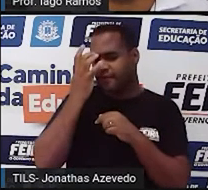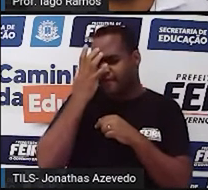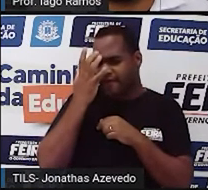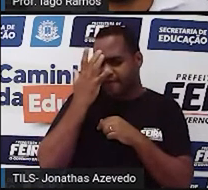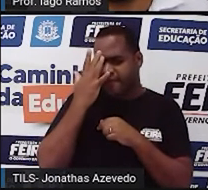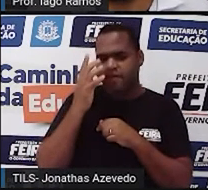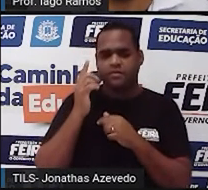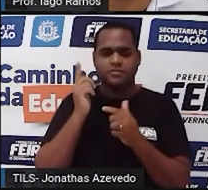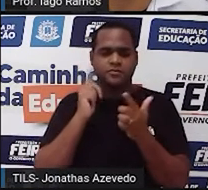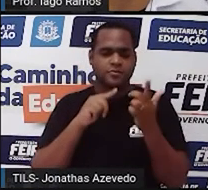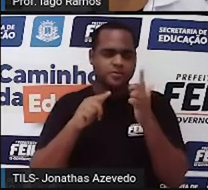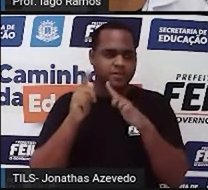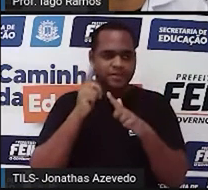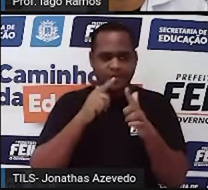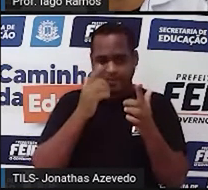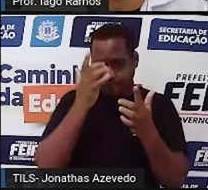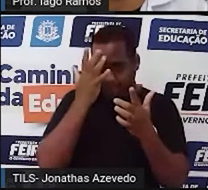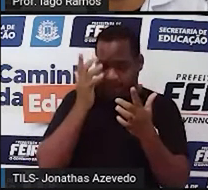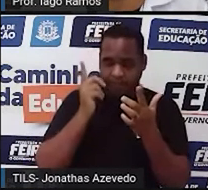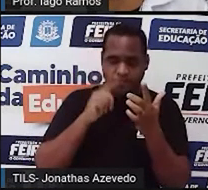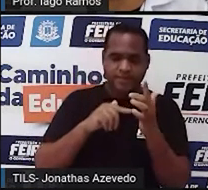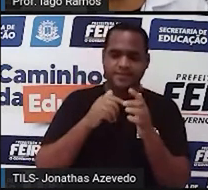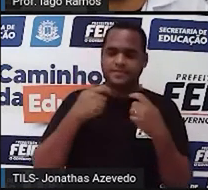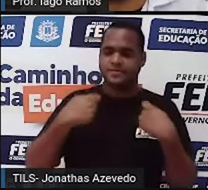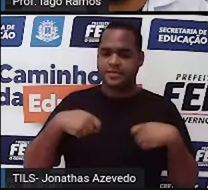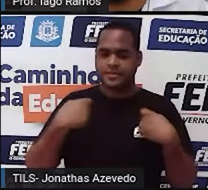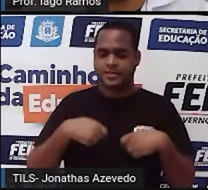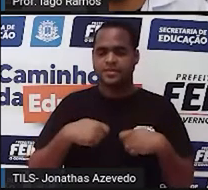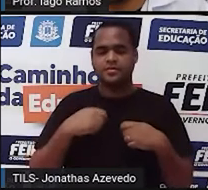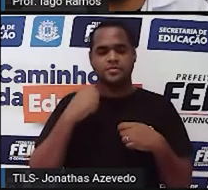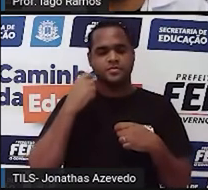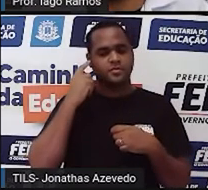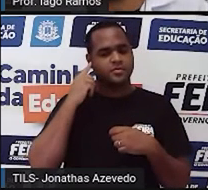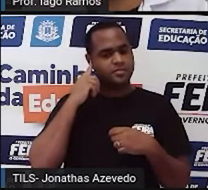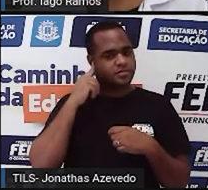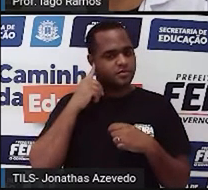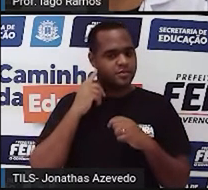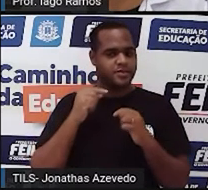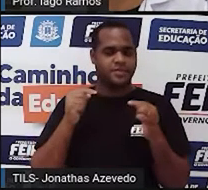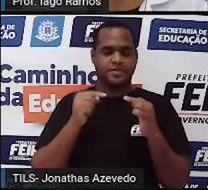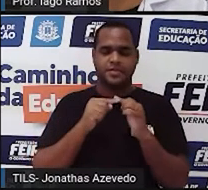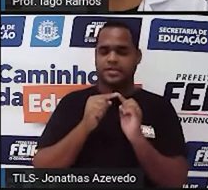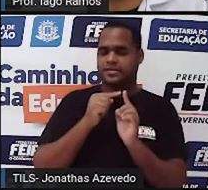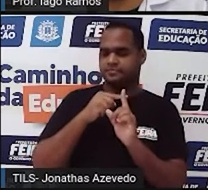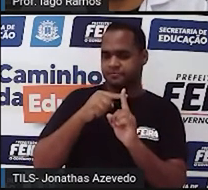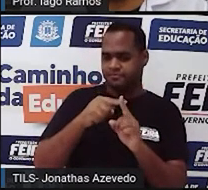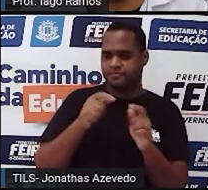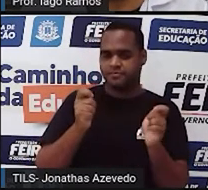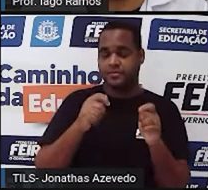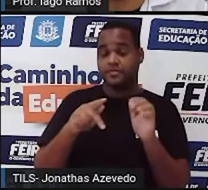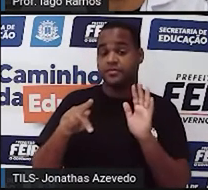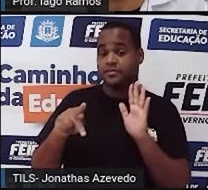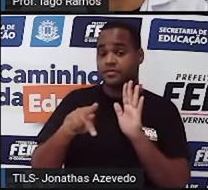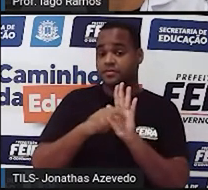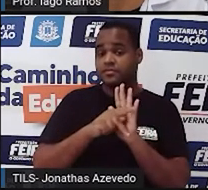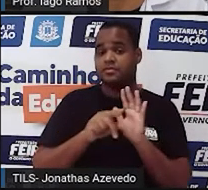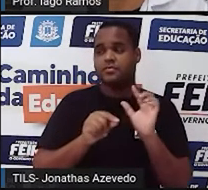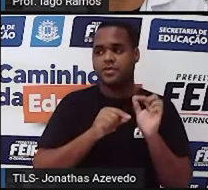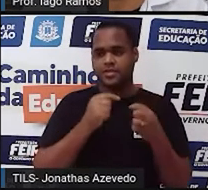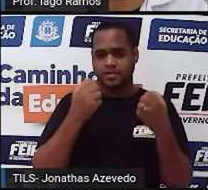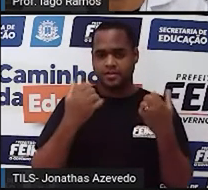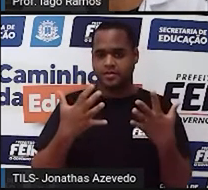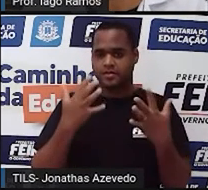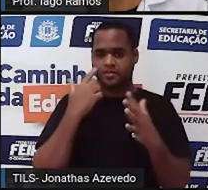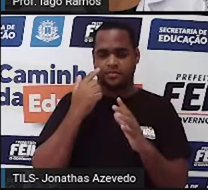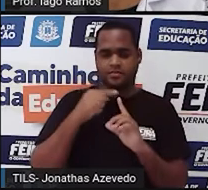precise fazer com a adição, certo? E a gente tem as propriedades para